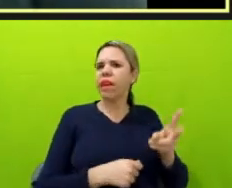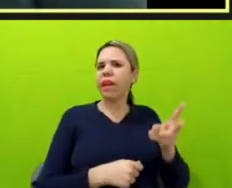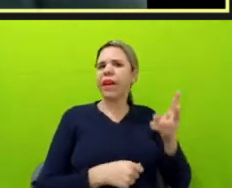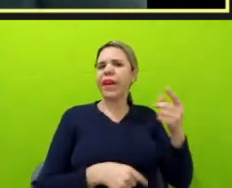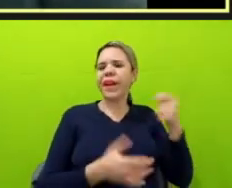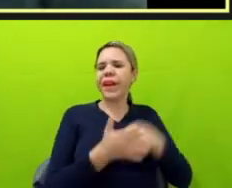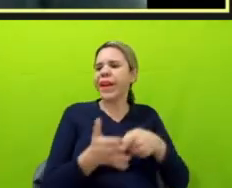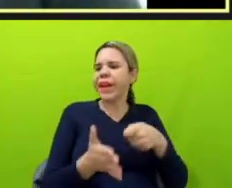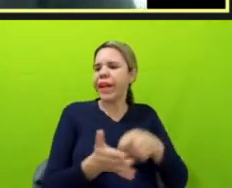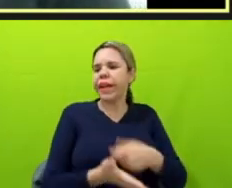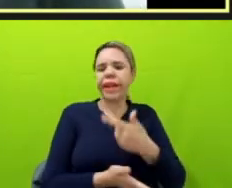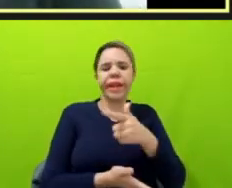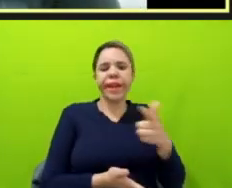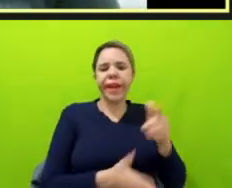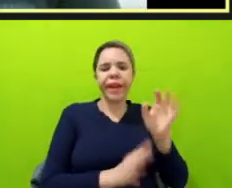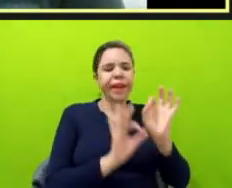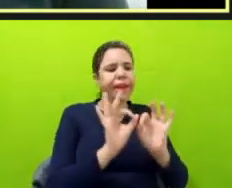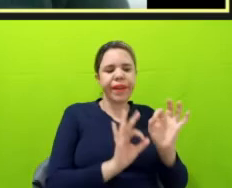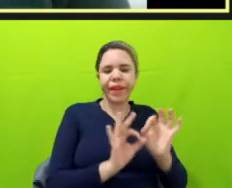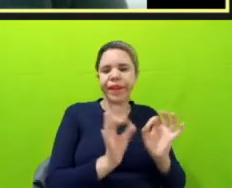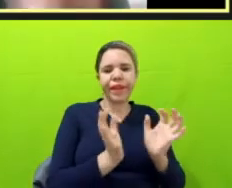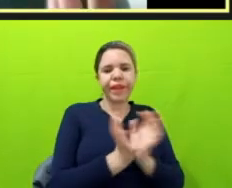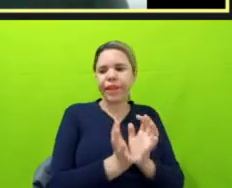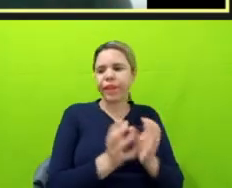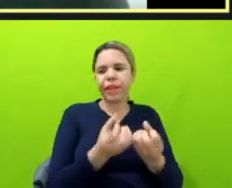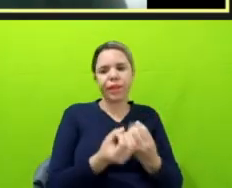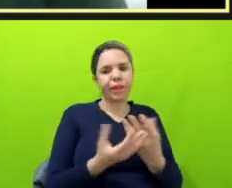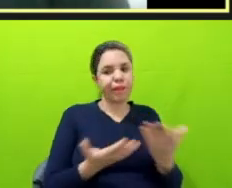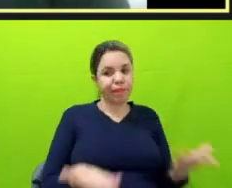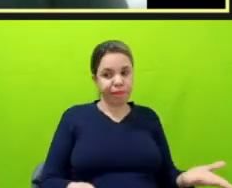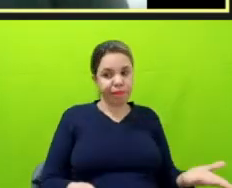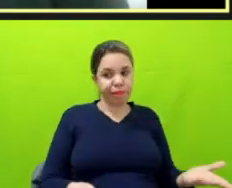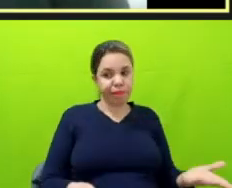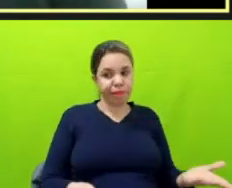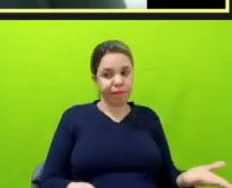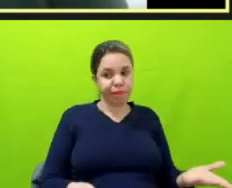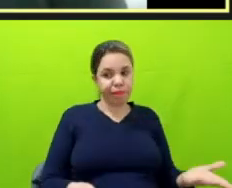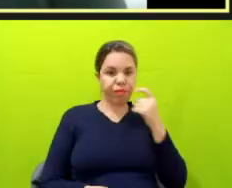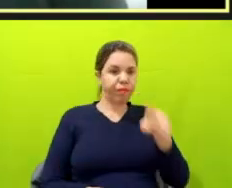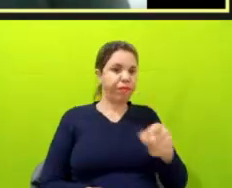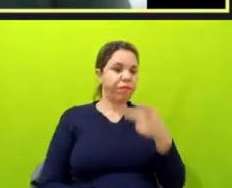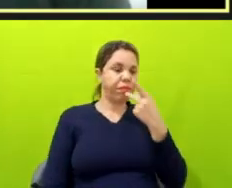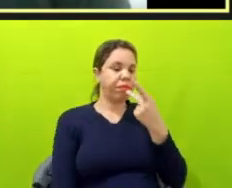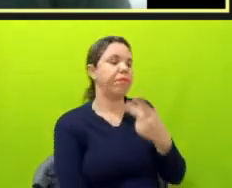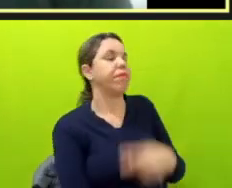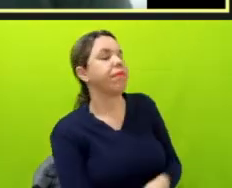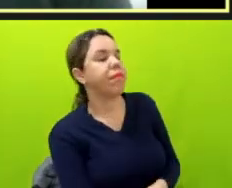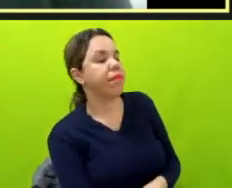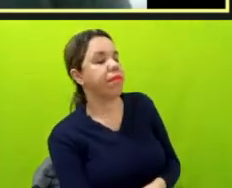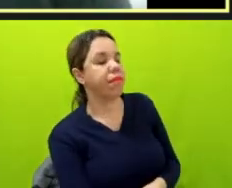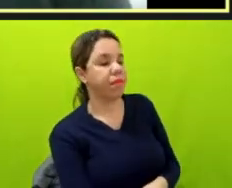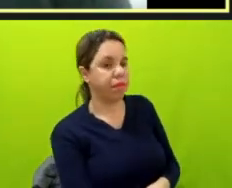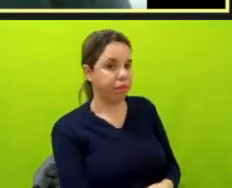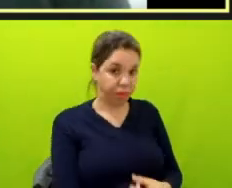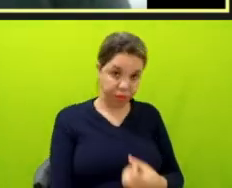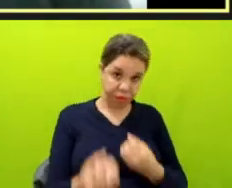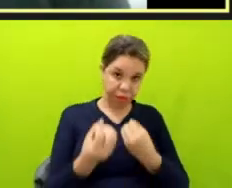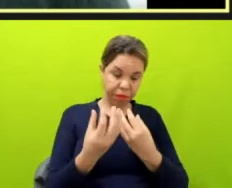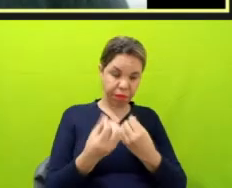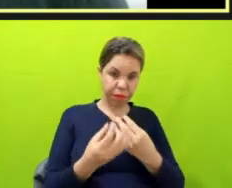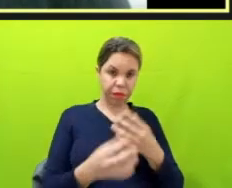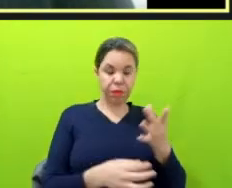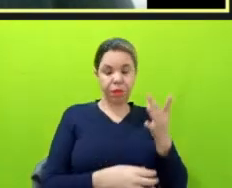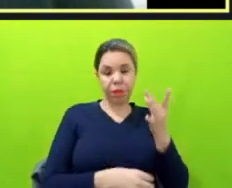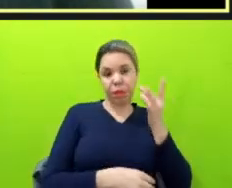sem a organização, né, dessas informações, e achei interessante também que você trouxe essa questão dos dados, né, pessoais, né, apesar